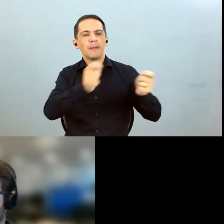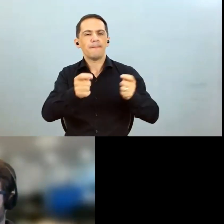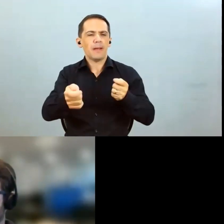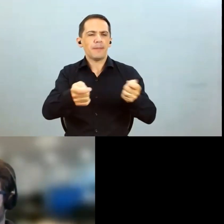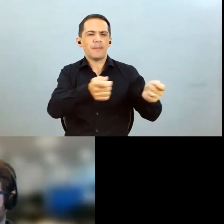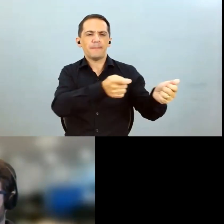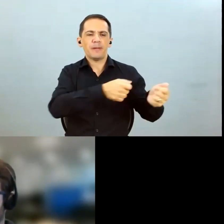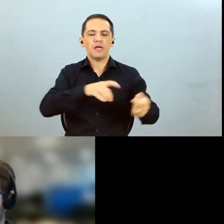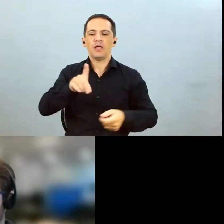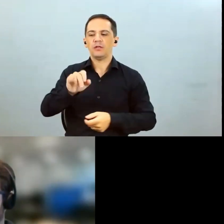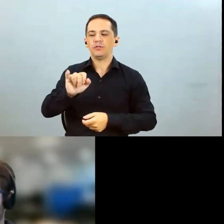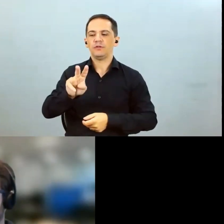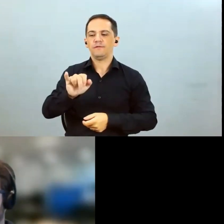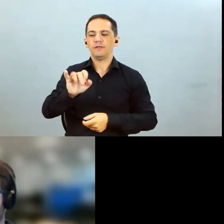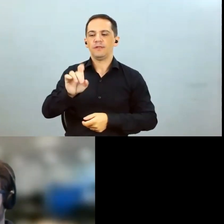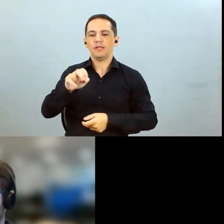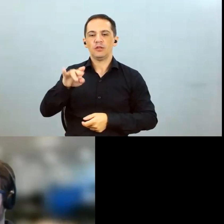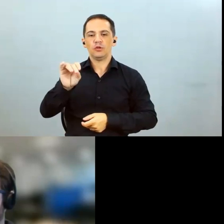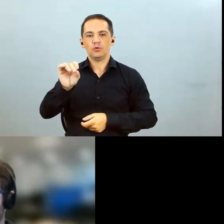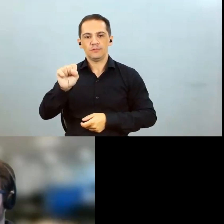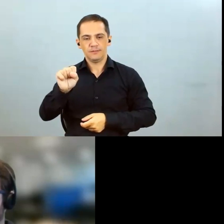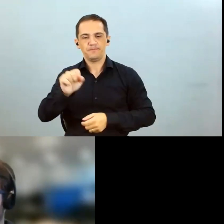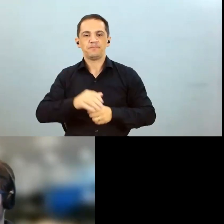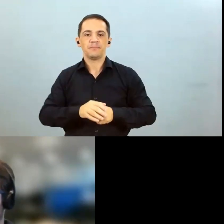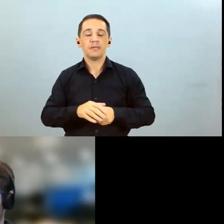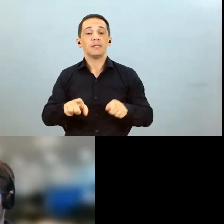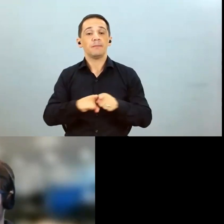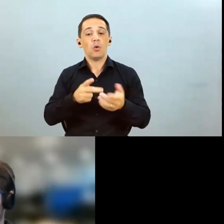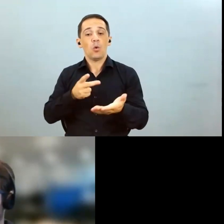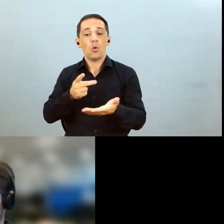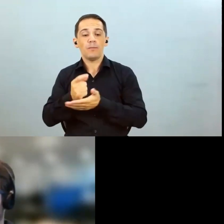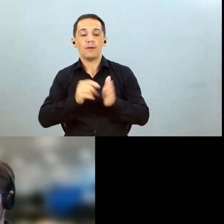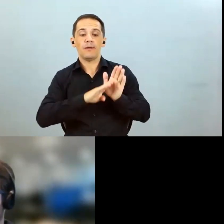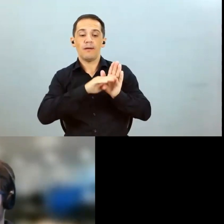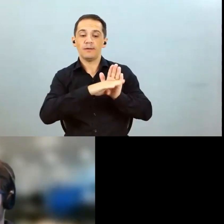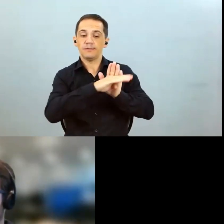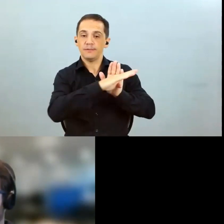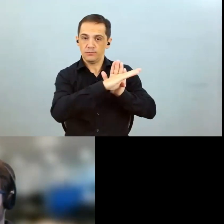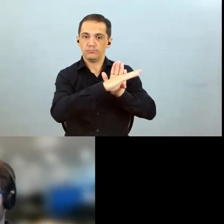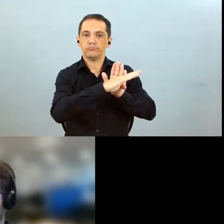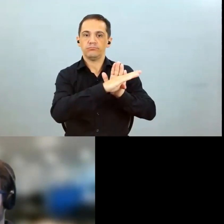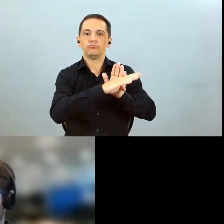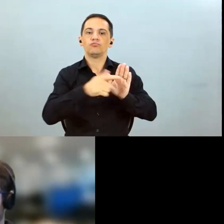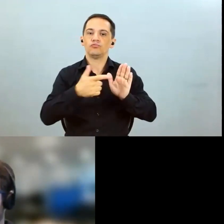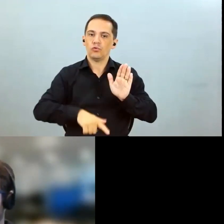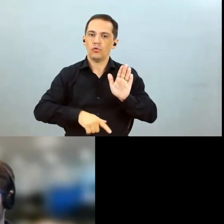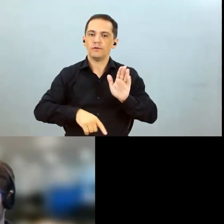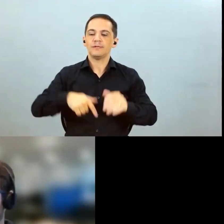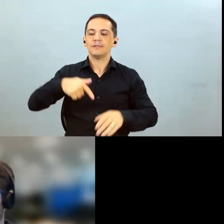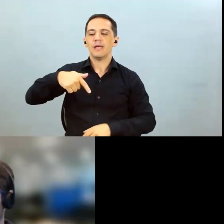ações já que a ação está no patamar baixo a gente está alocando capital na recompra cancelamos 7 milhões de ações